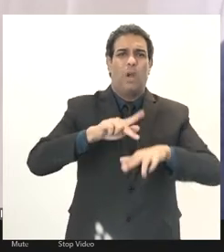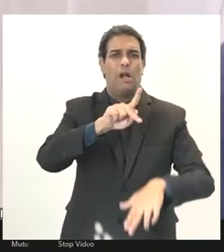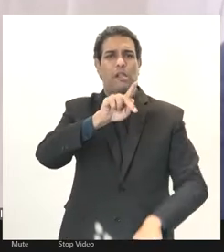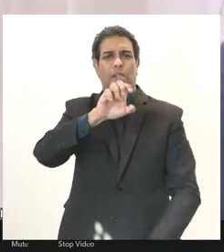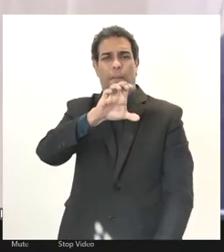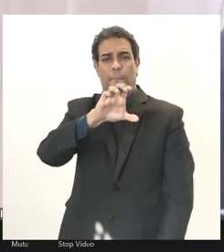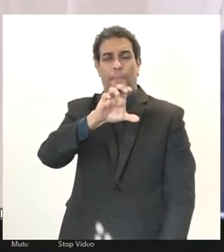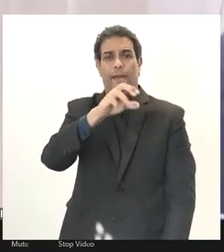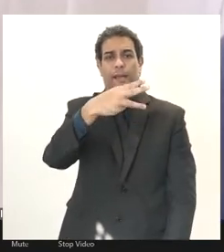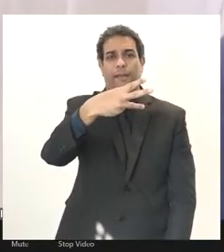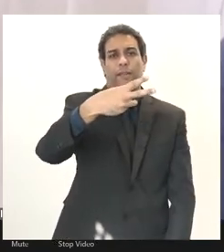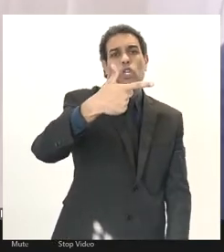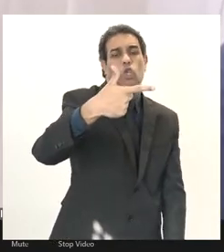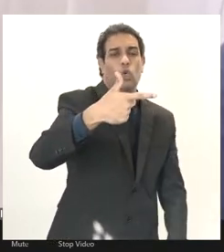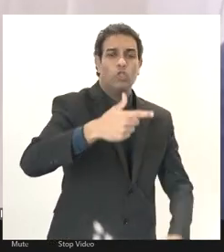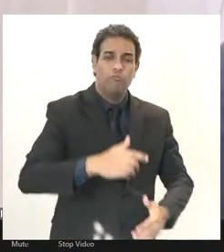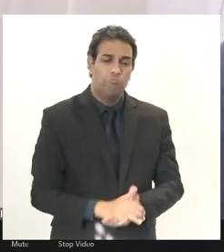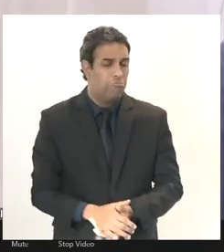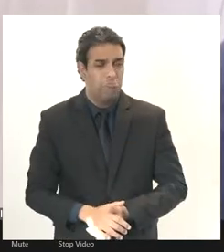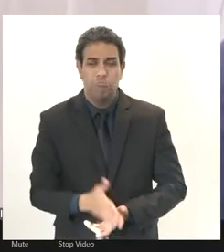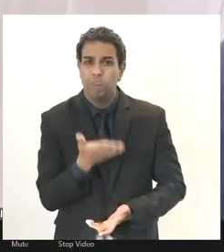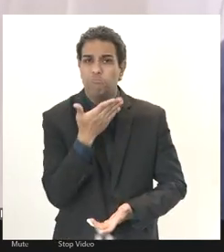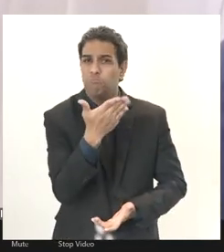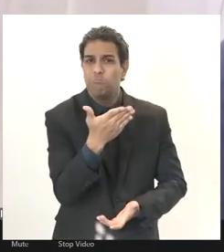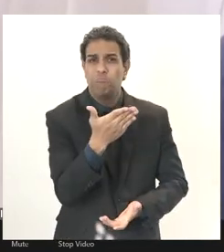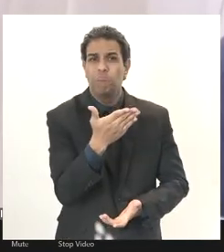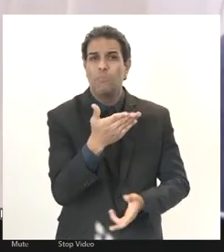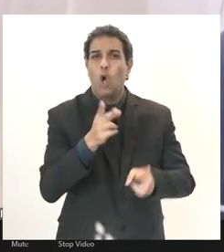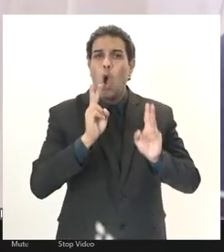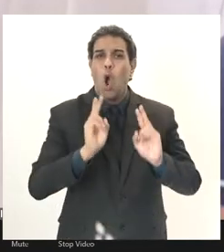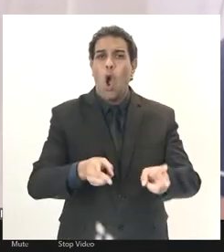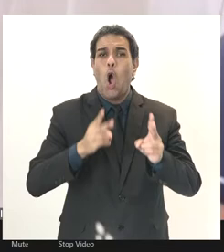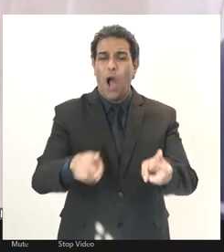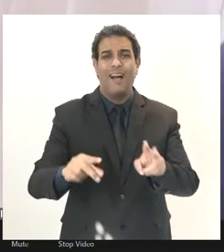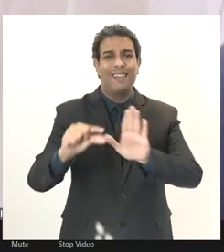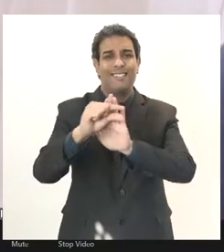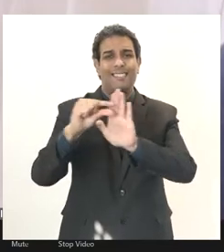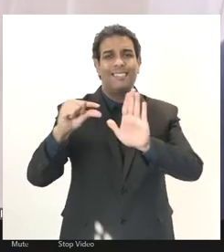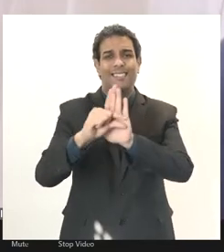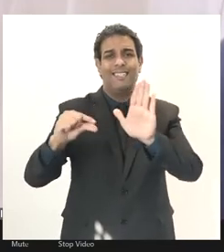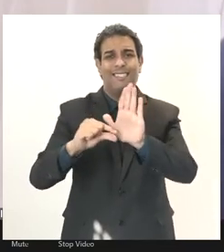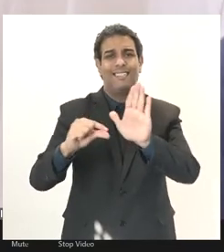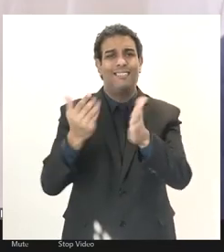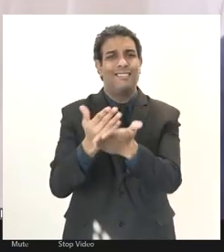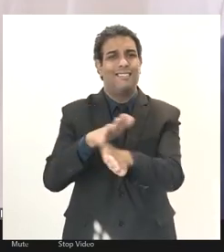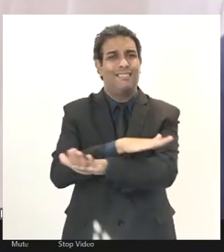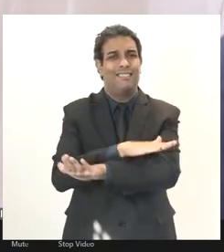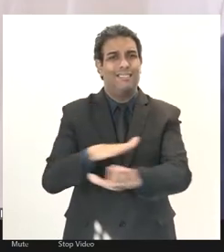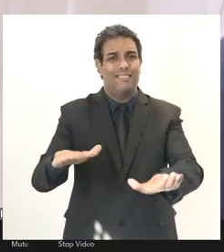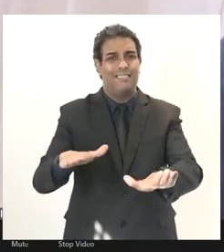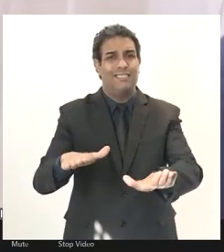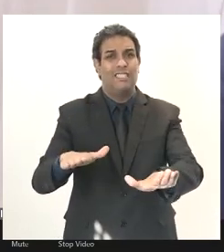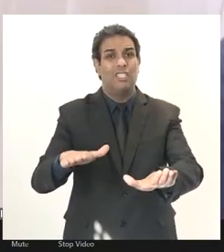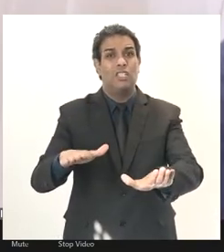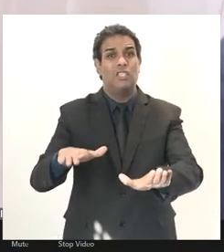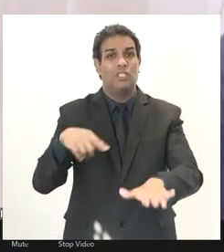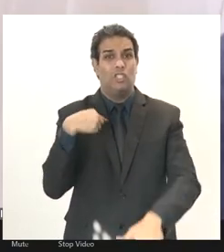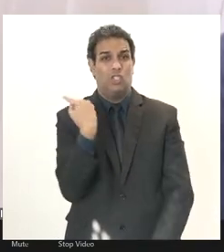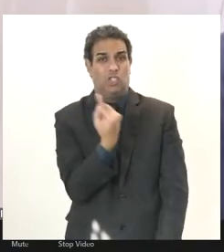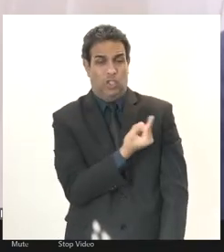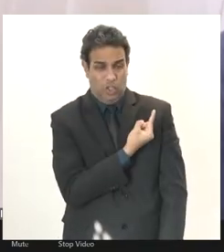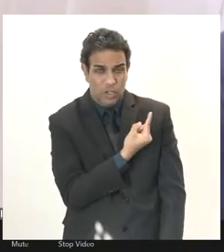extingue qualquer possibilidade de estatuto do servidor porque tudo que está de benefício no nosso